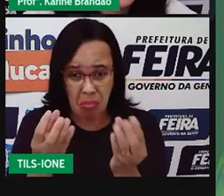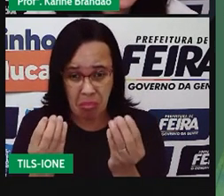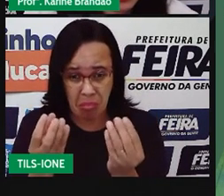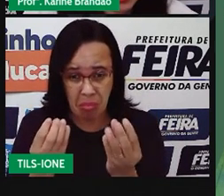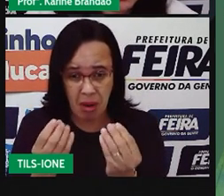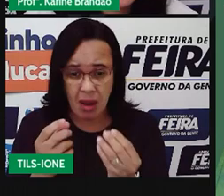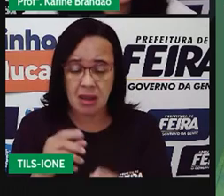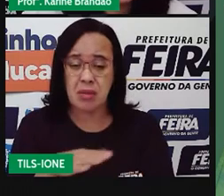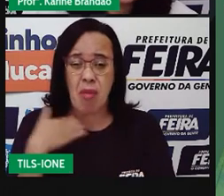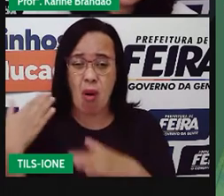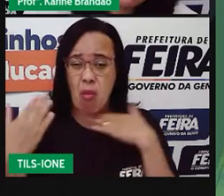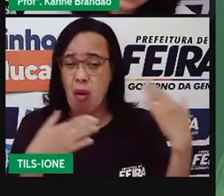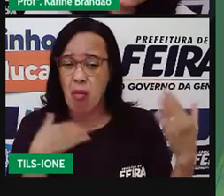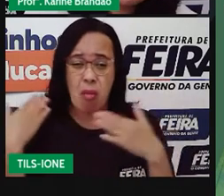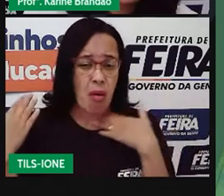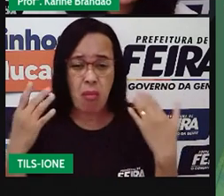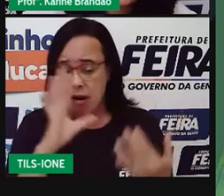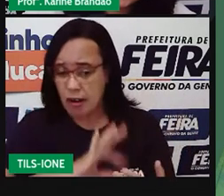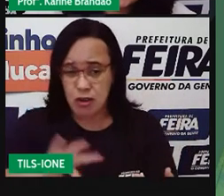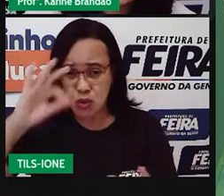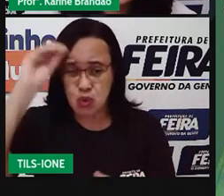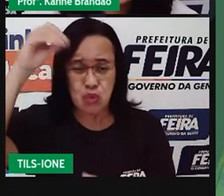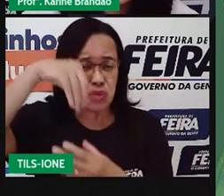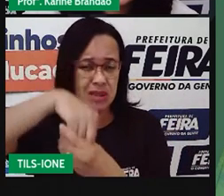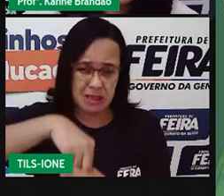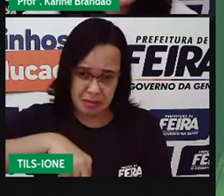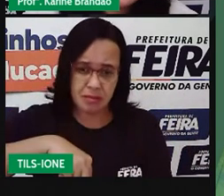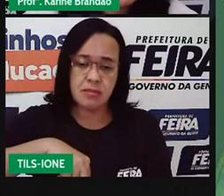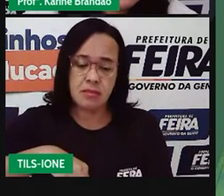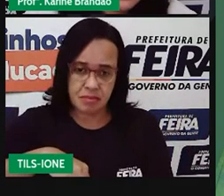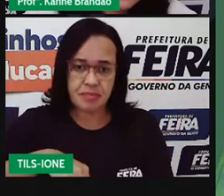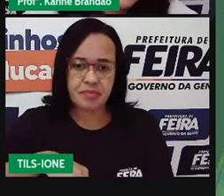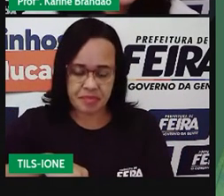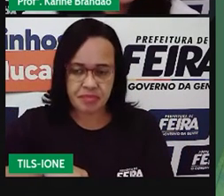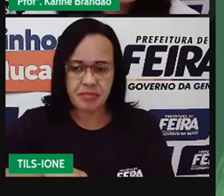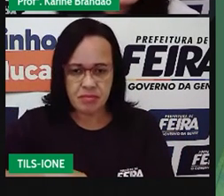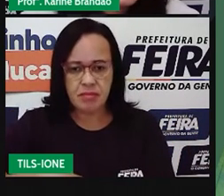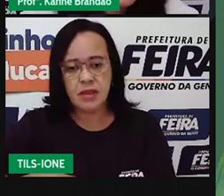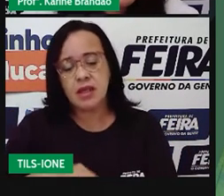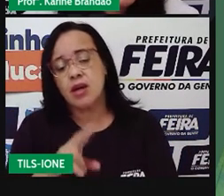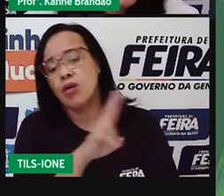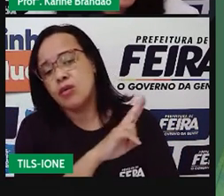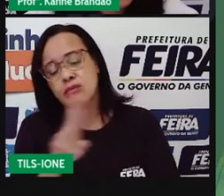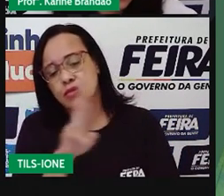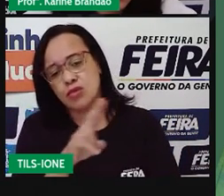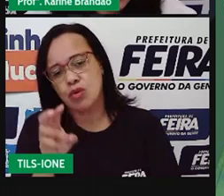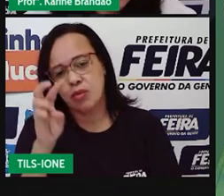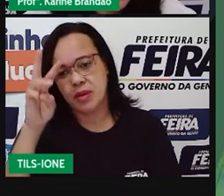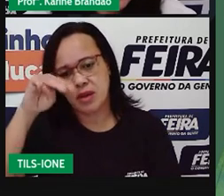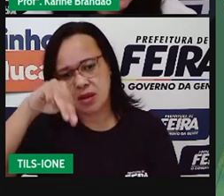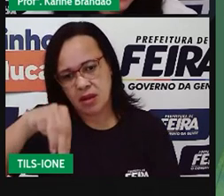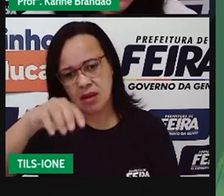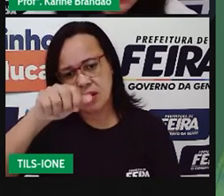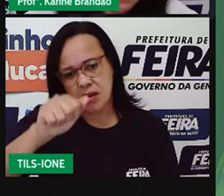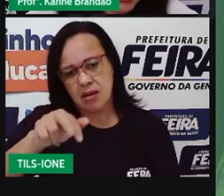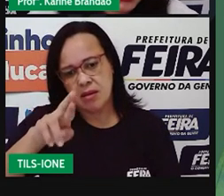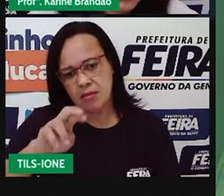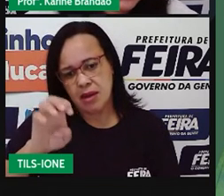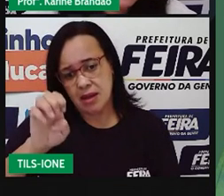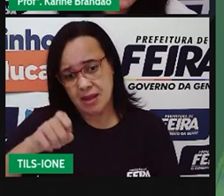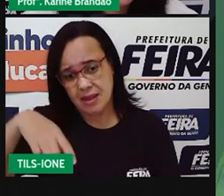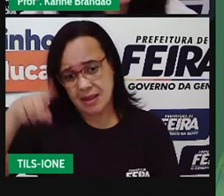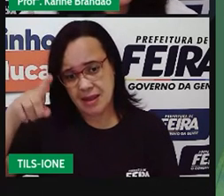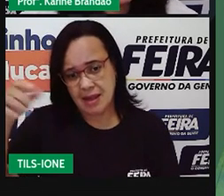ecológico que é chamado de maré vermelha. E se tem uma produção de alguma substância que vai